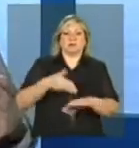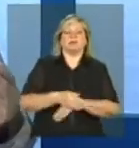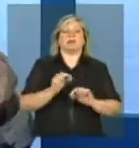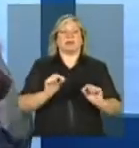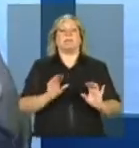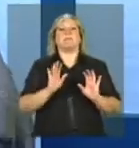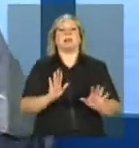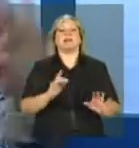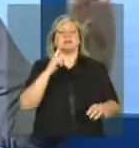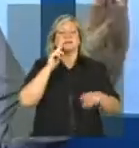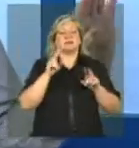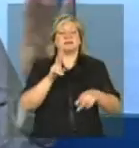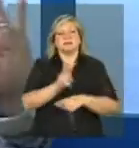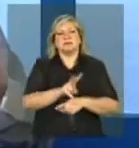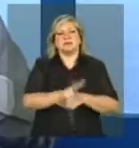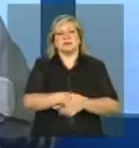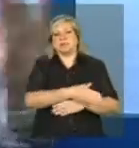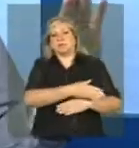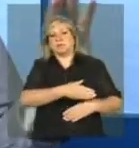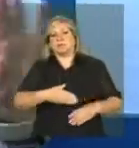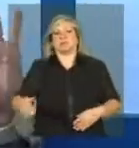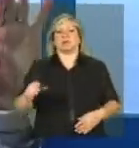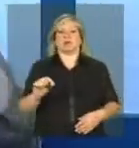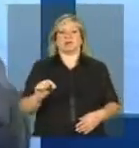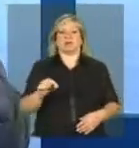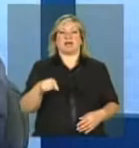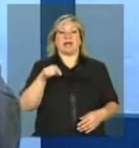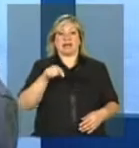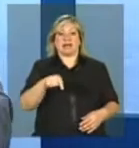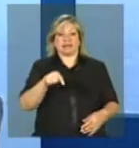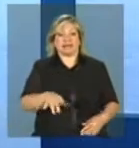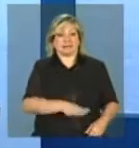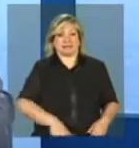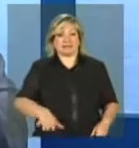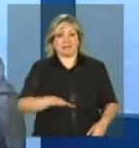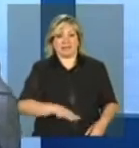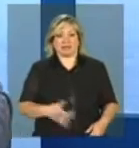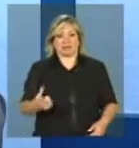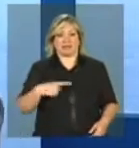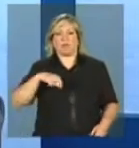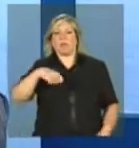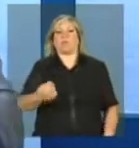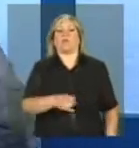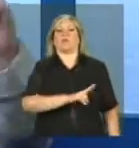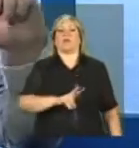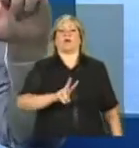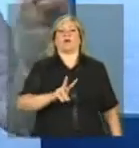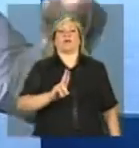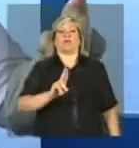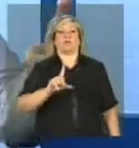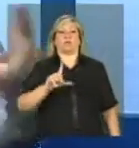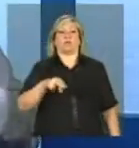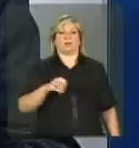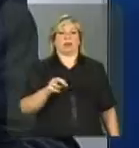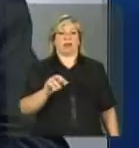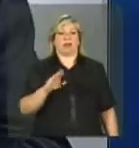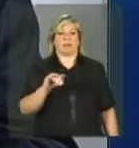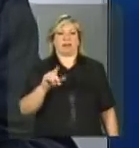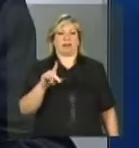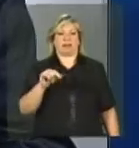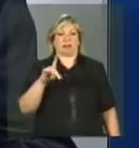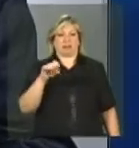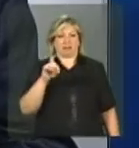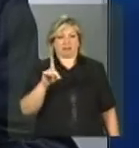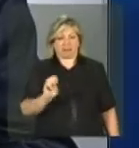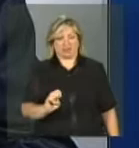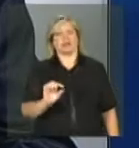daquela criança, ela já é considerada parte dessa parte de vulnerabilidade, de exclusão, ou é período maior? A